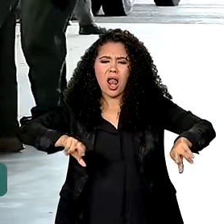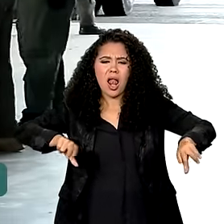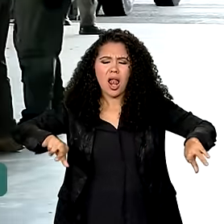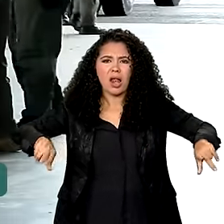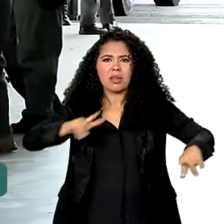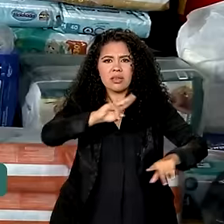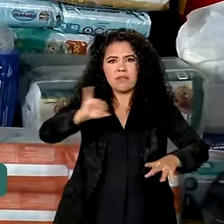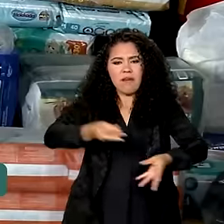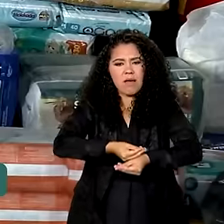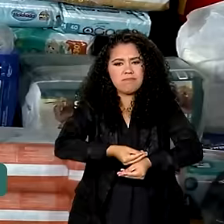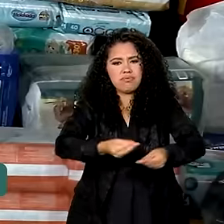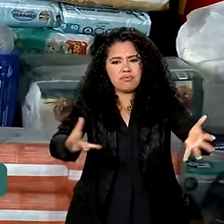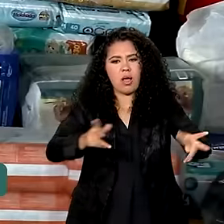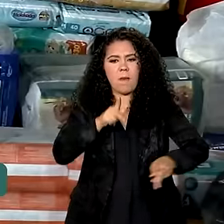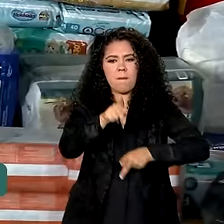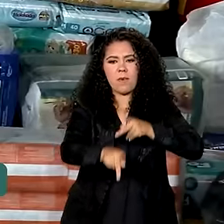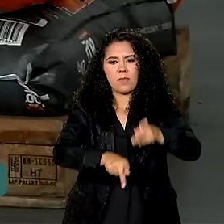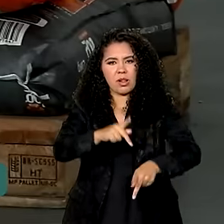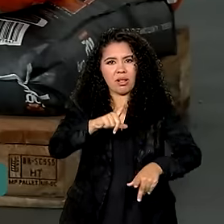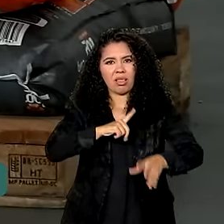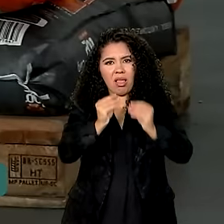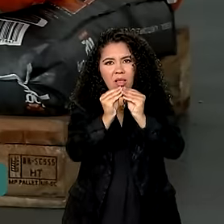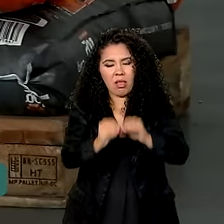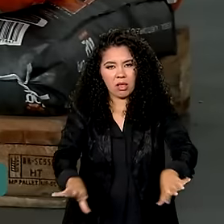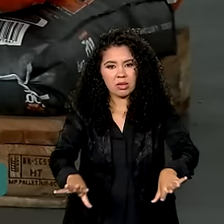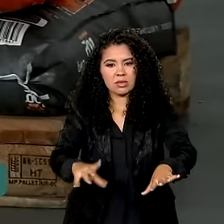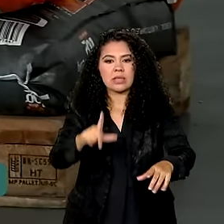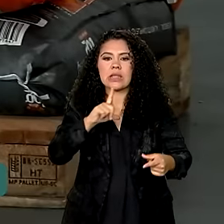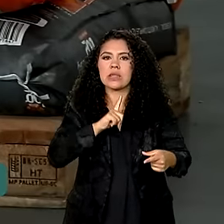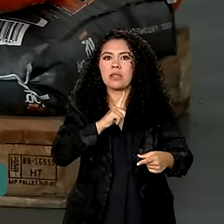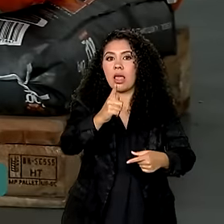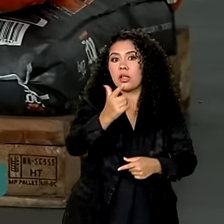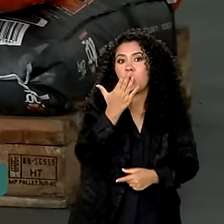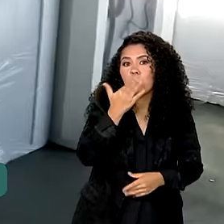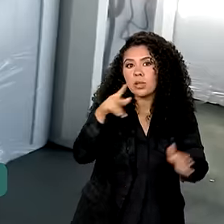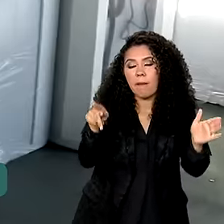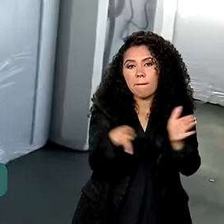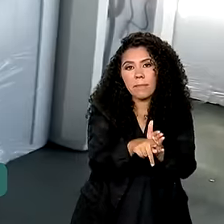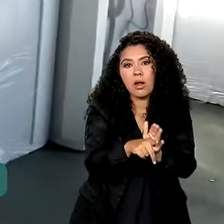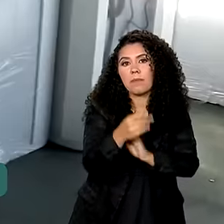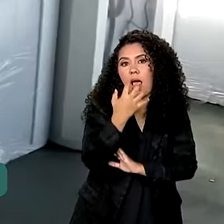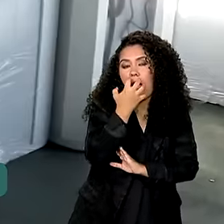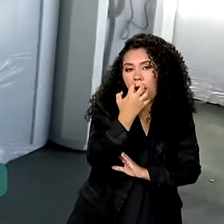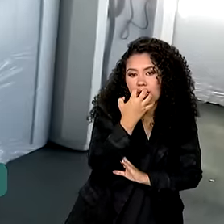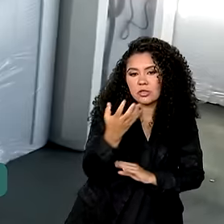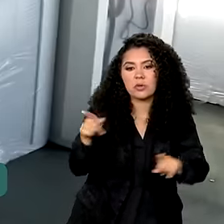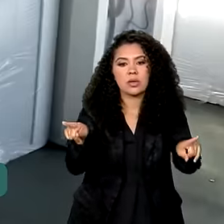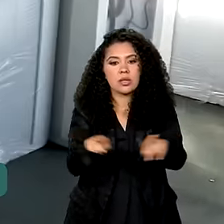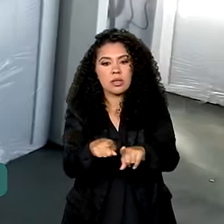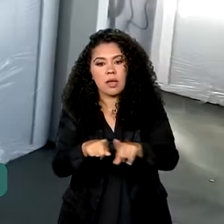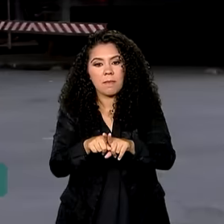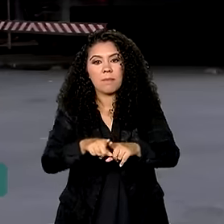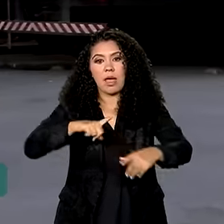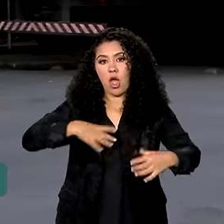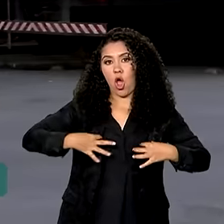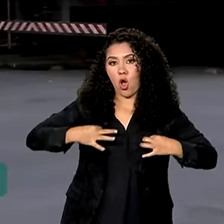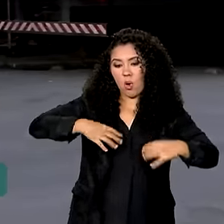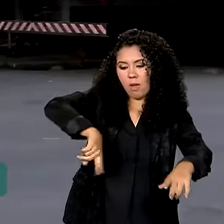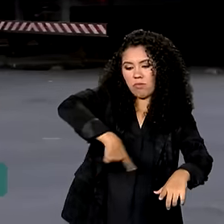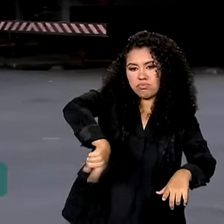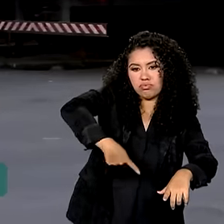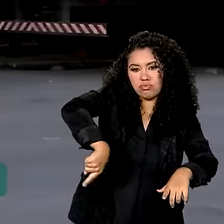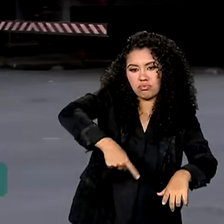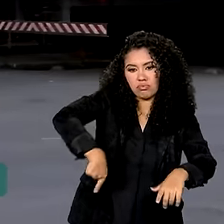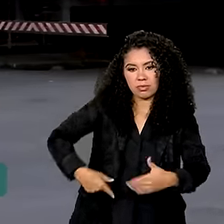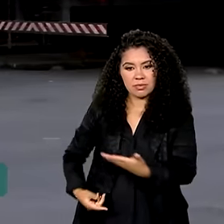distribuídos para a população atingida. Vai de ração para cachorro até máquinas de lavar roupa. Da base